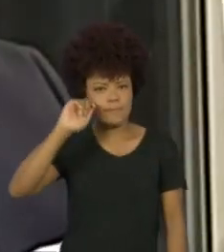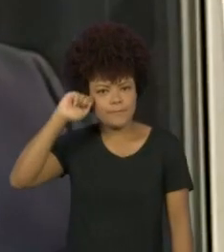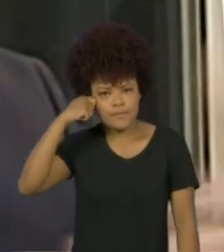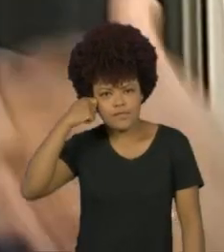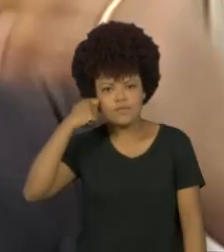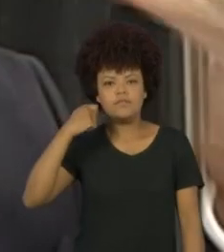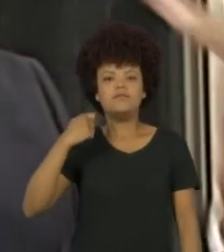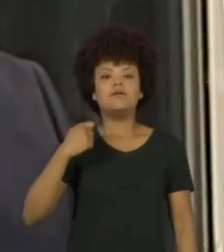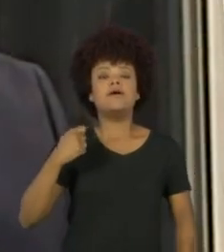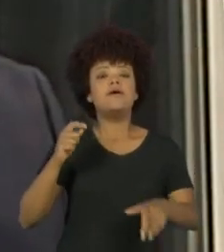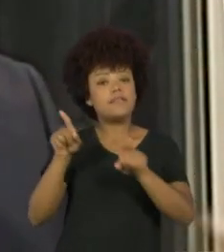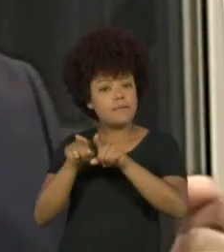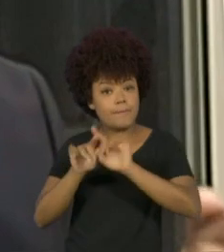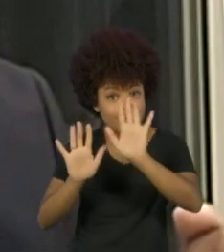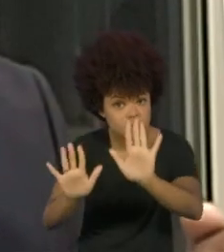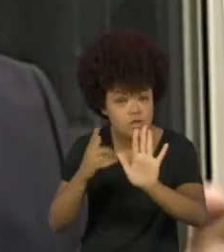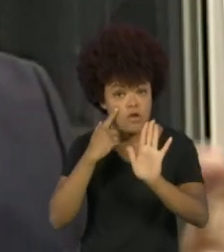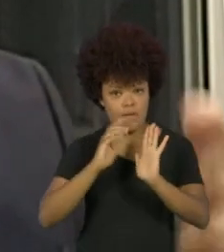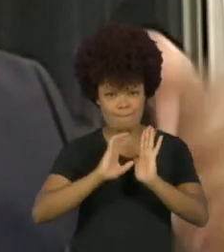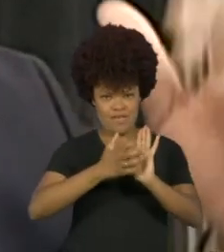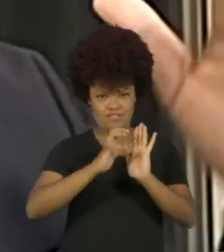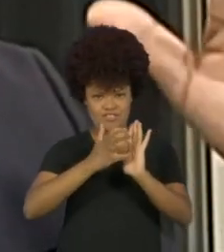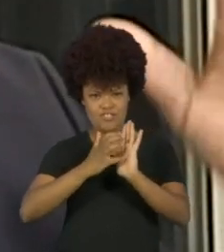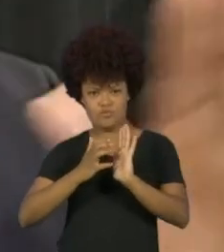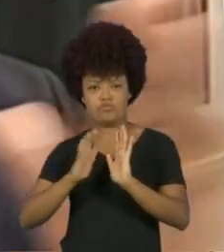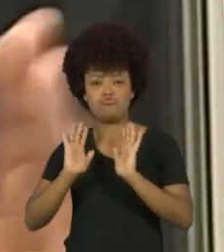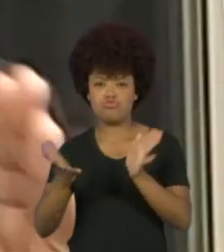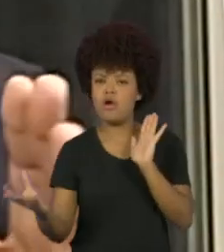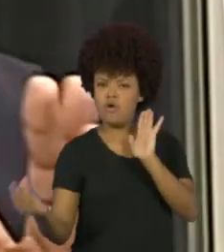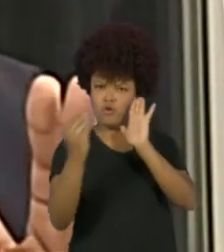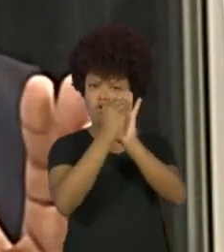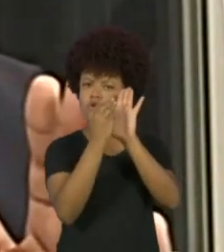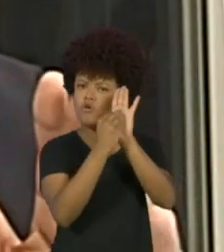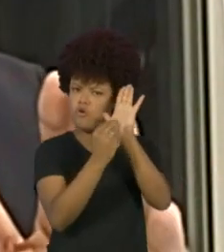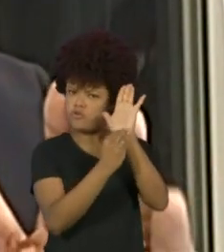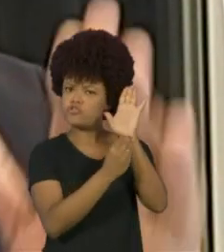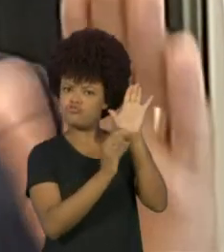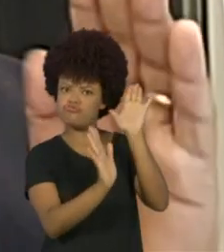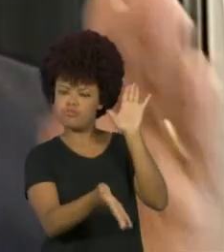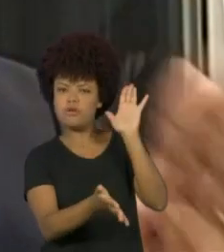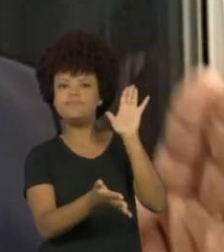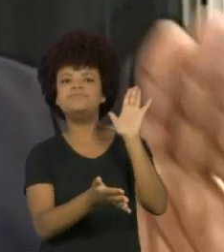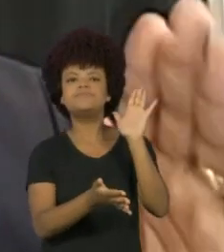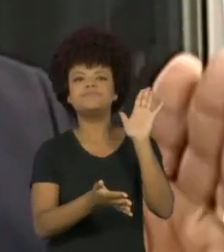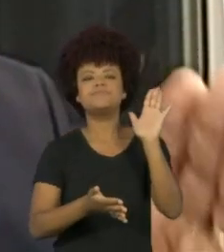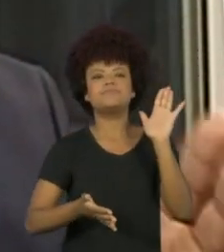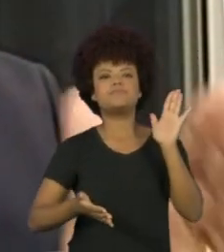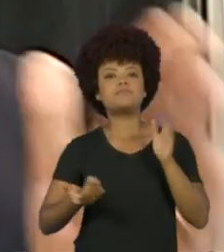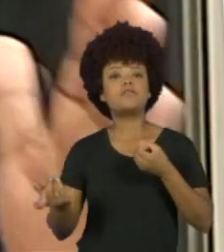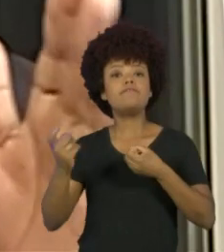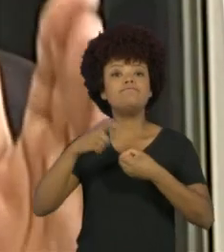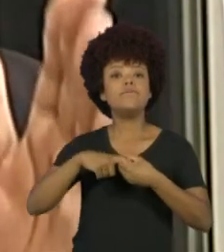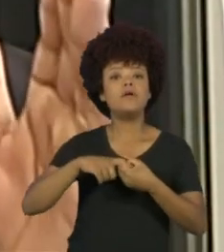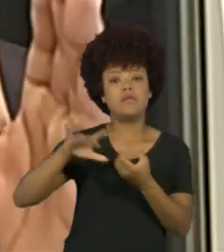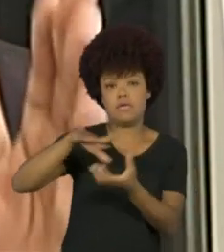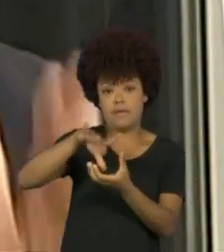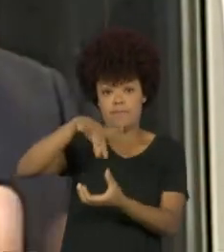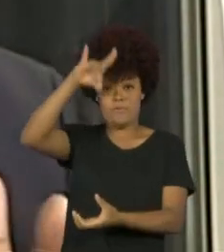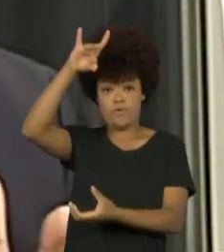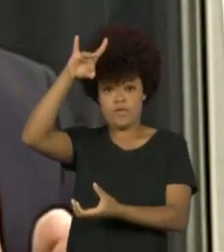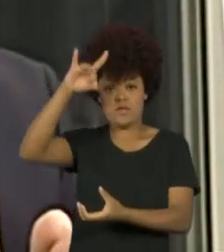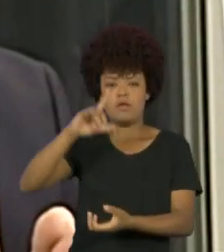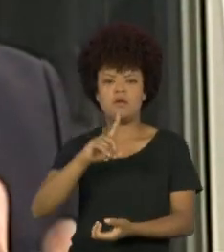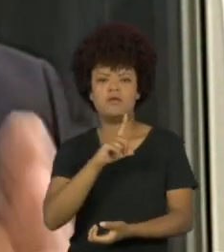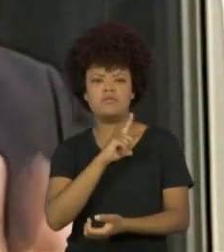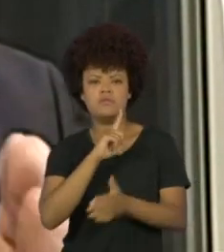agendas dos partidos progressistas na redemocratização é uma pauta também que foi sustentada e